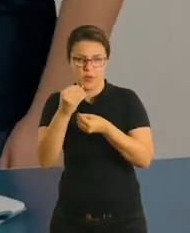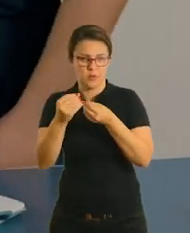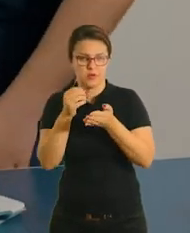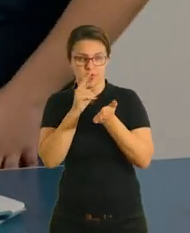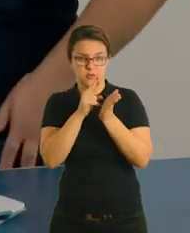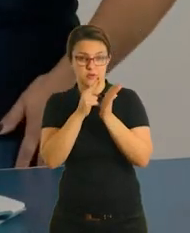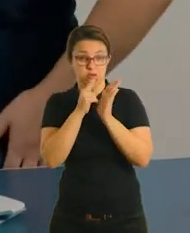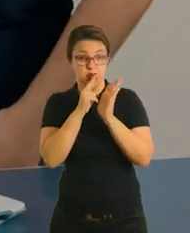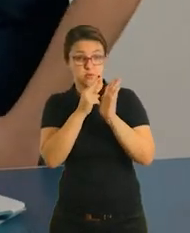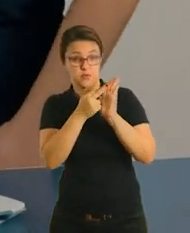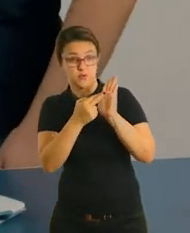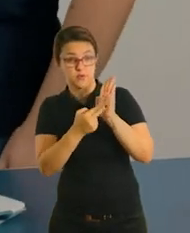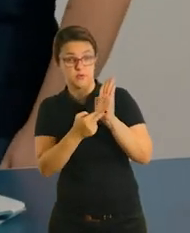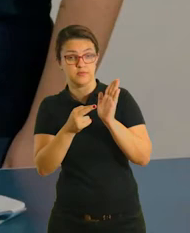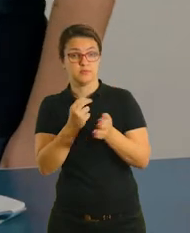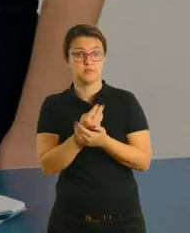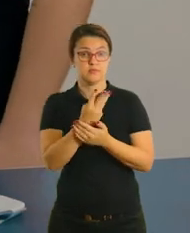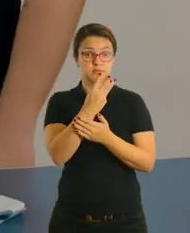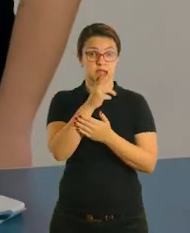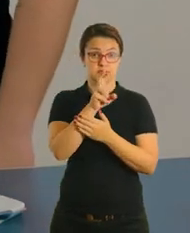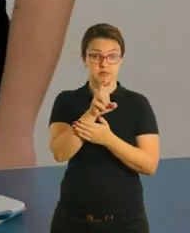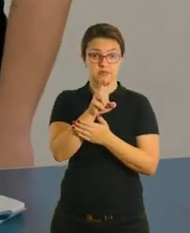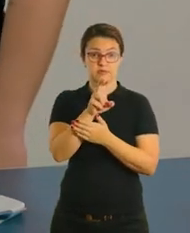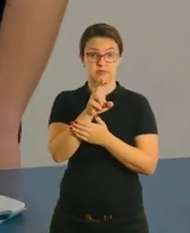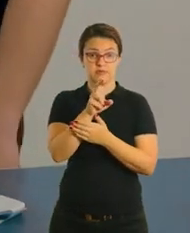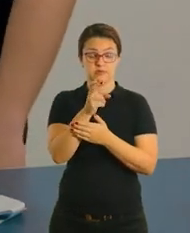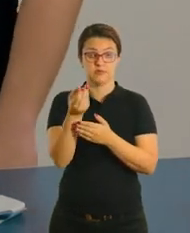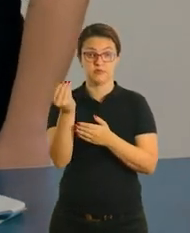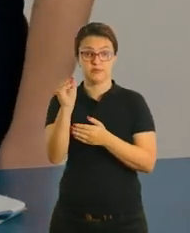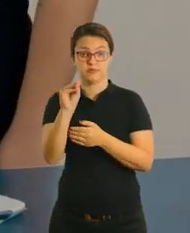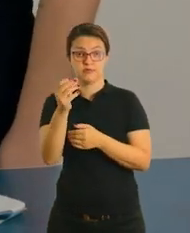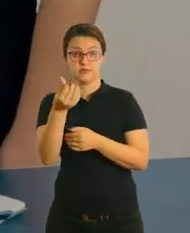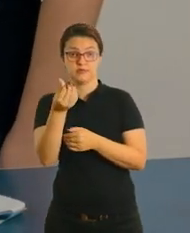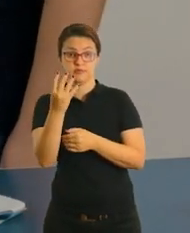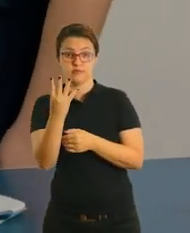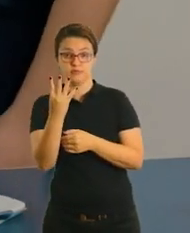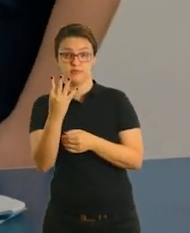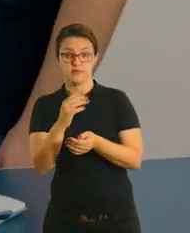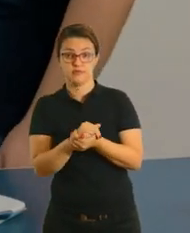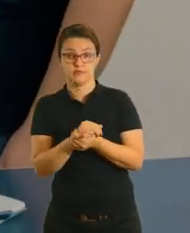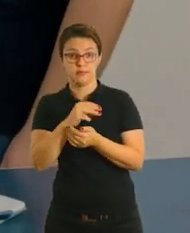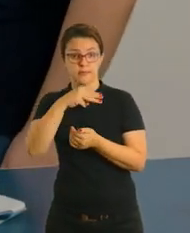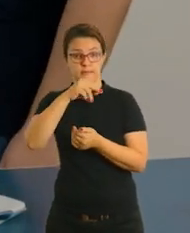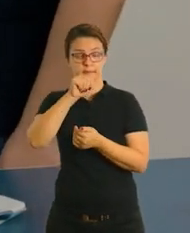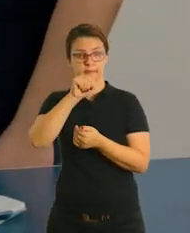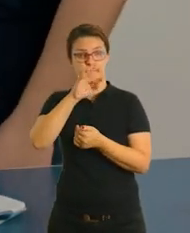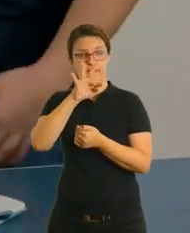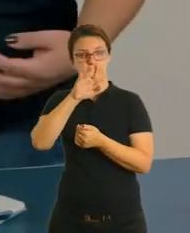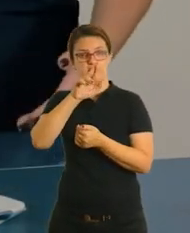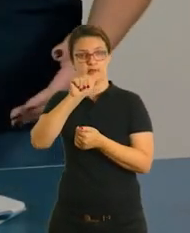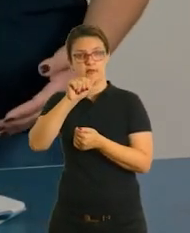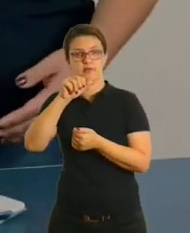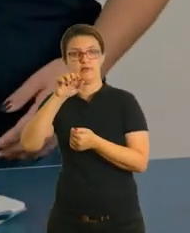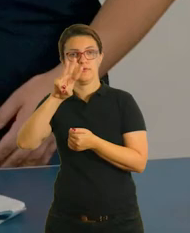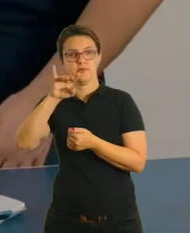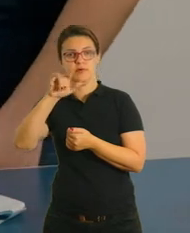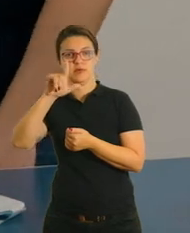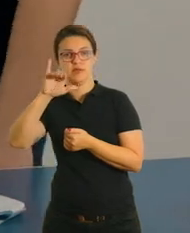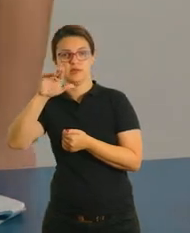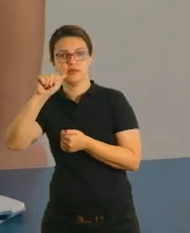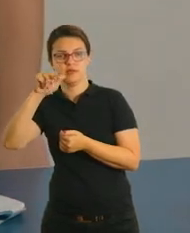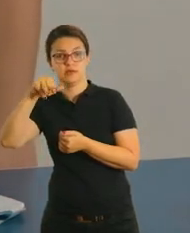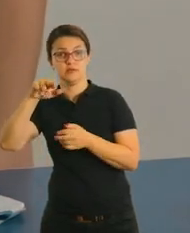cálculo, tá? Para adicionar os números 35 e 64, Marta e Lilian fizeram registros diferentes.